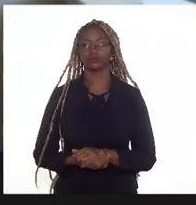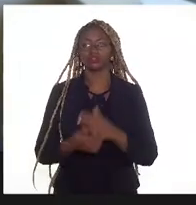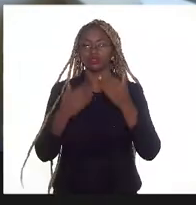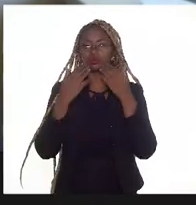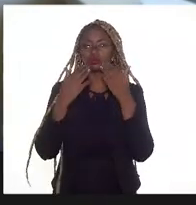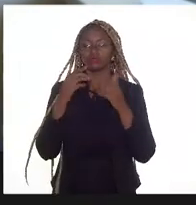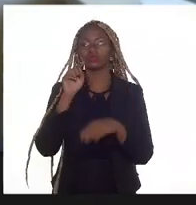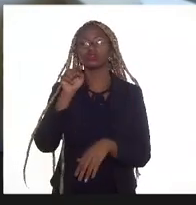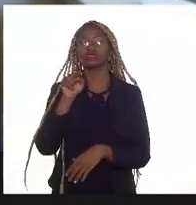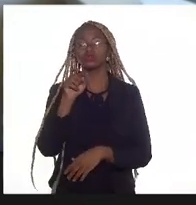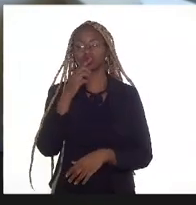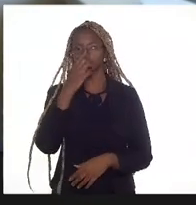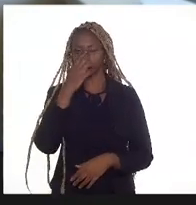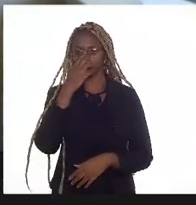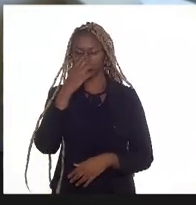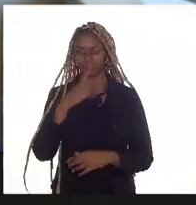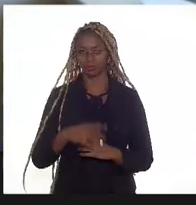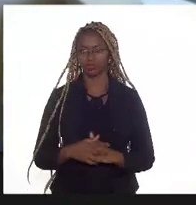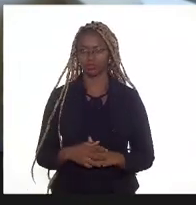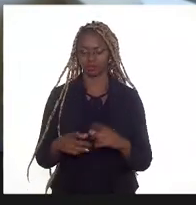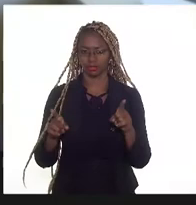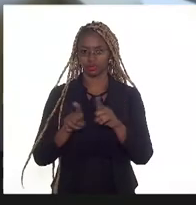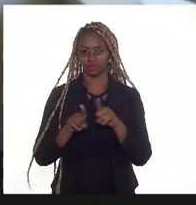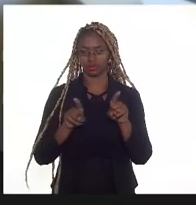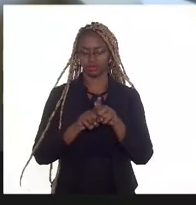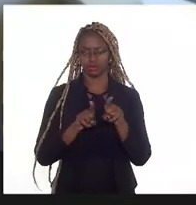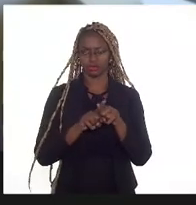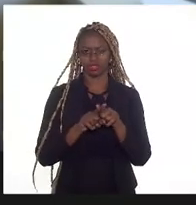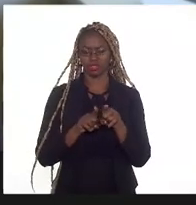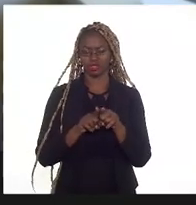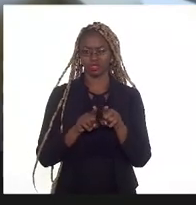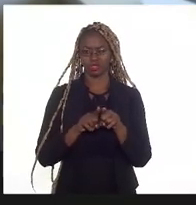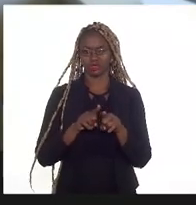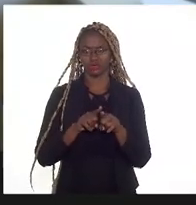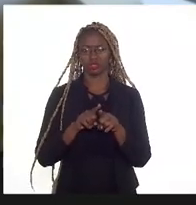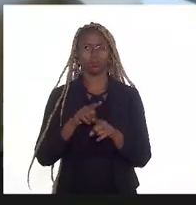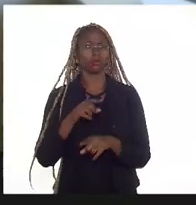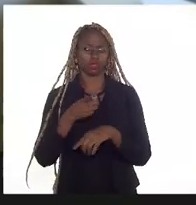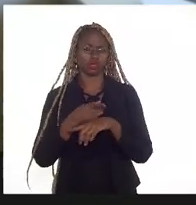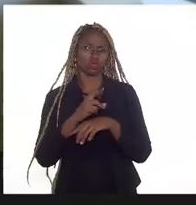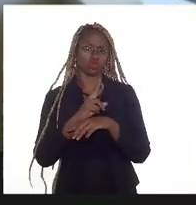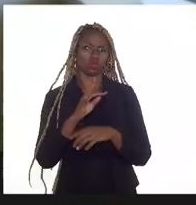apresentação e também a do doutor Tiago Né.